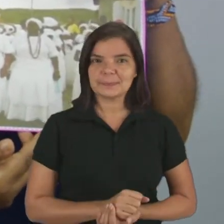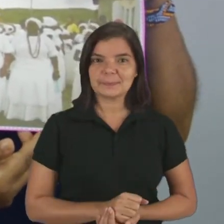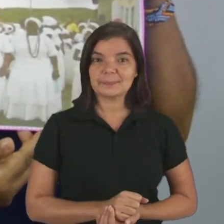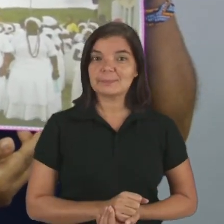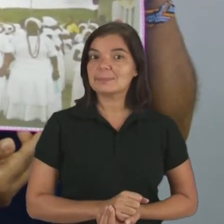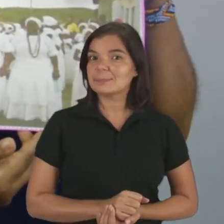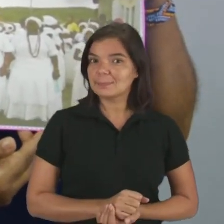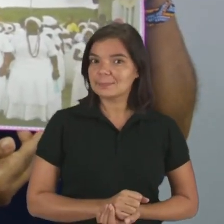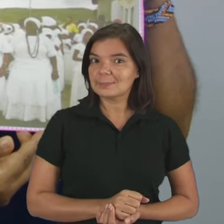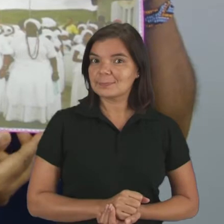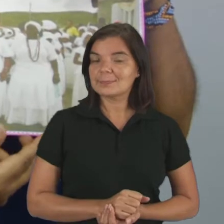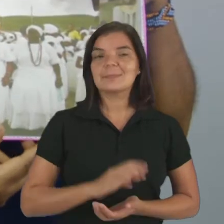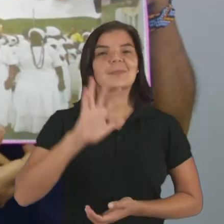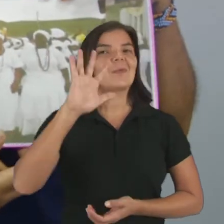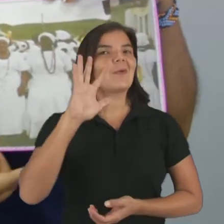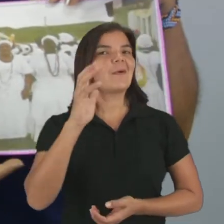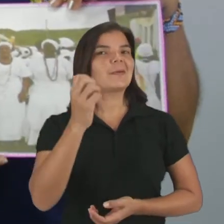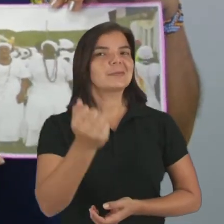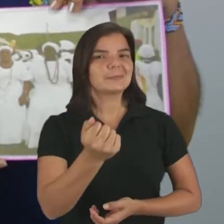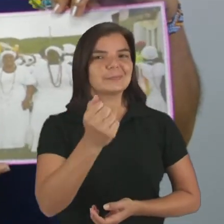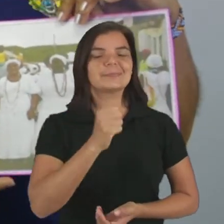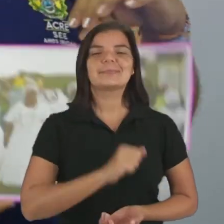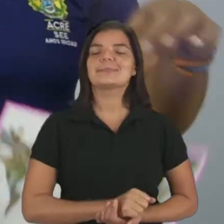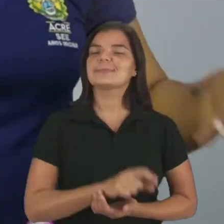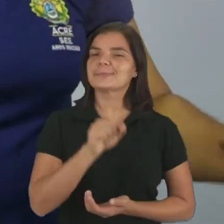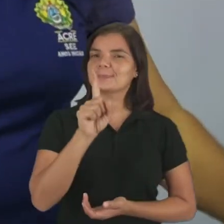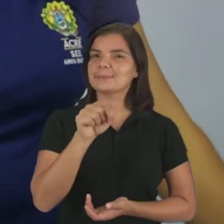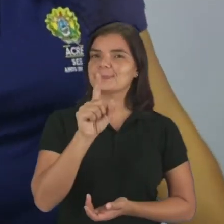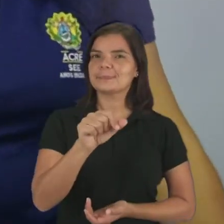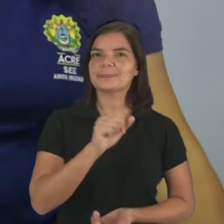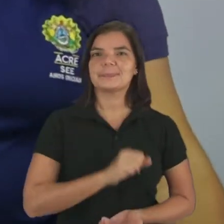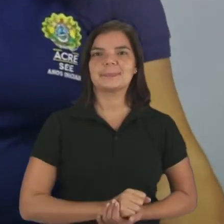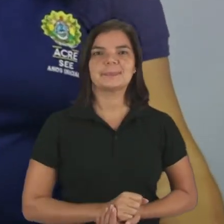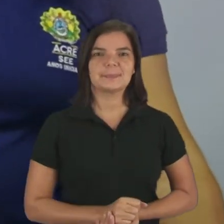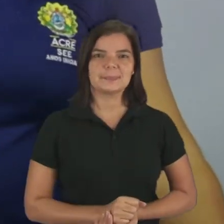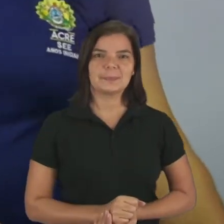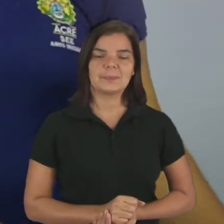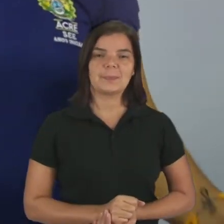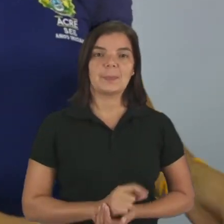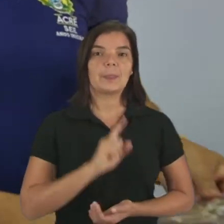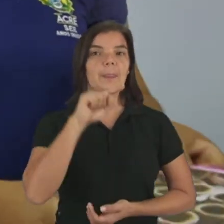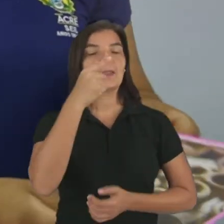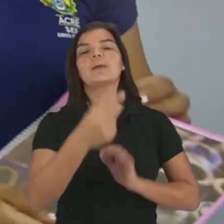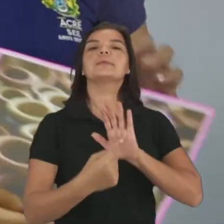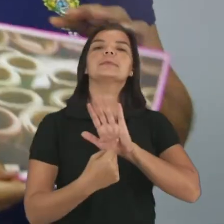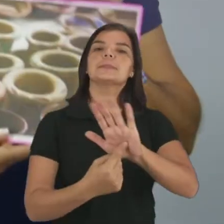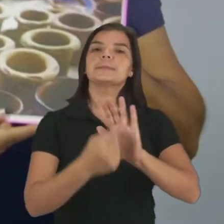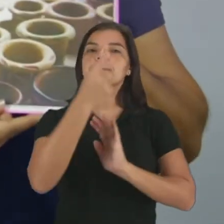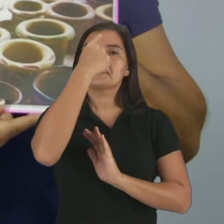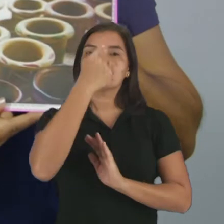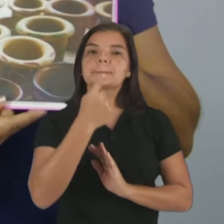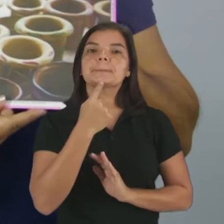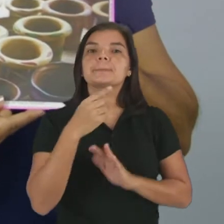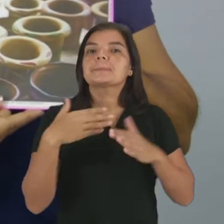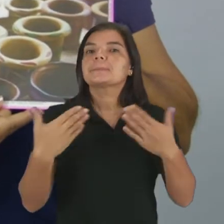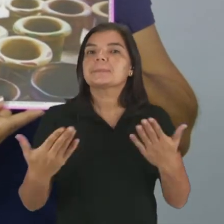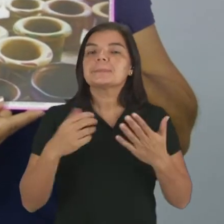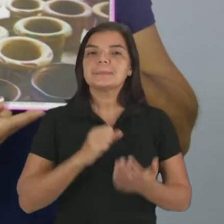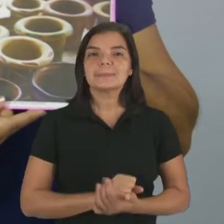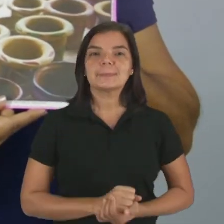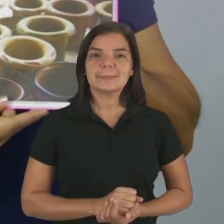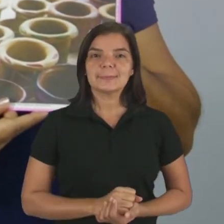Da África. Isso mesmo. Mostra outra imagem. Esta?